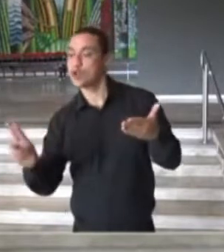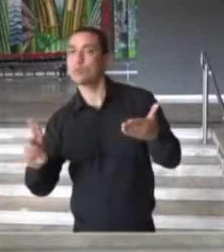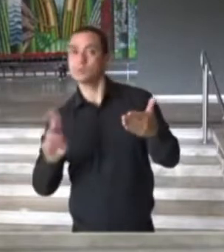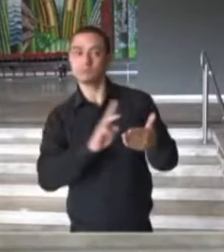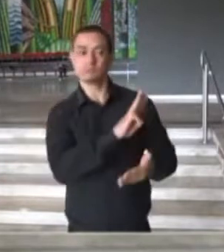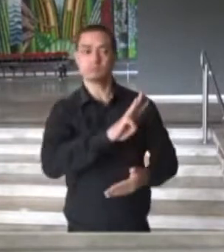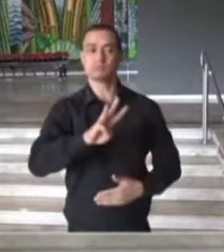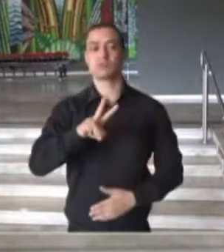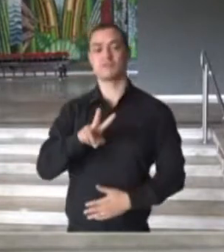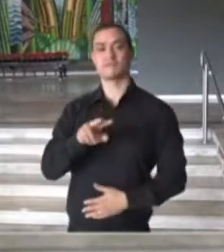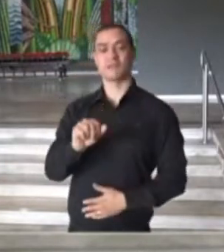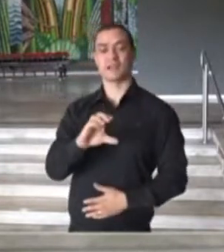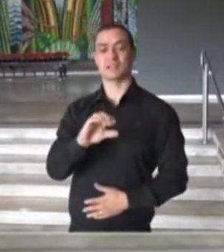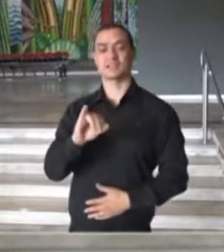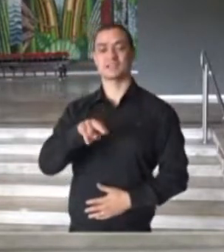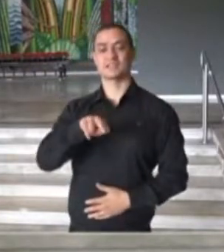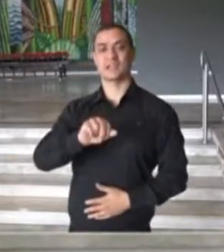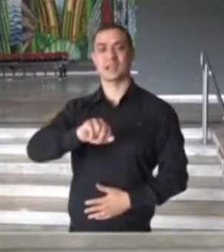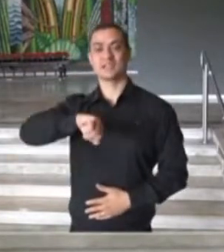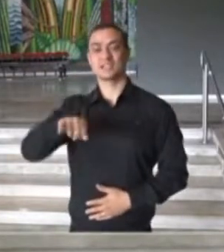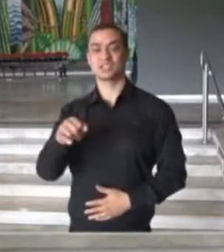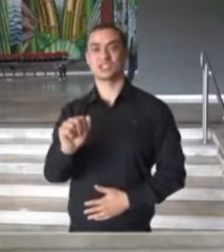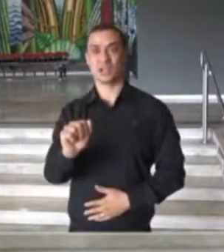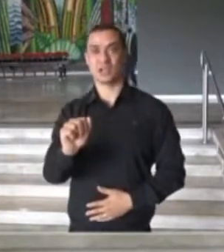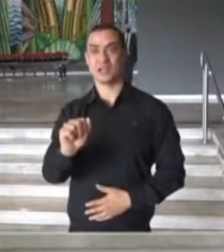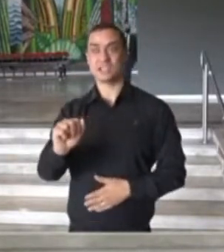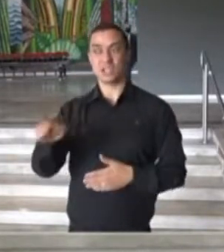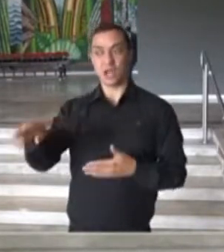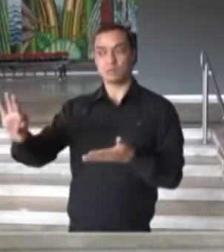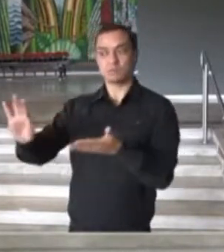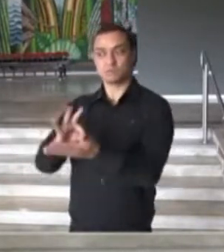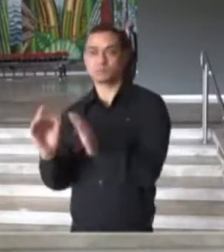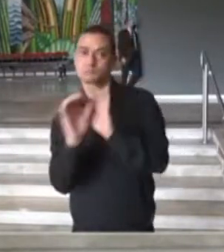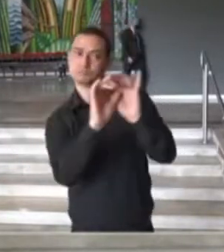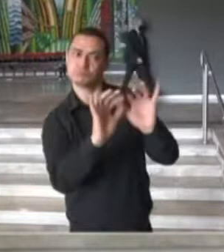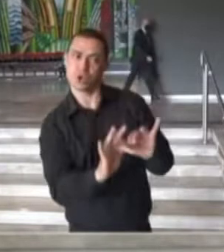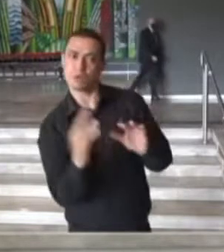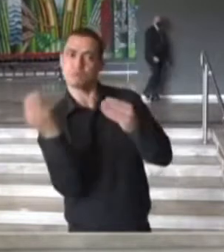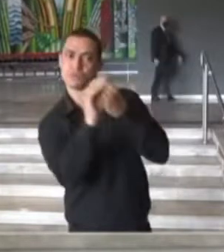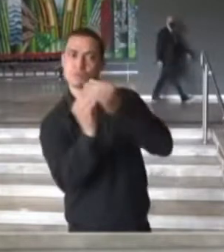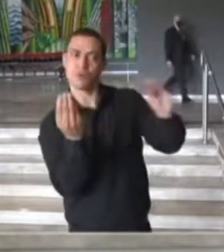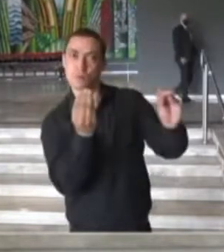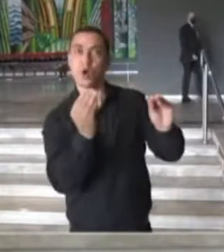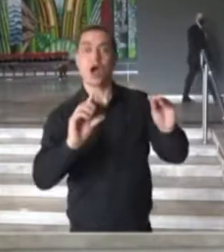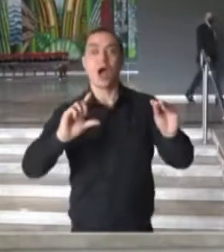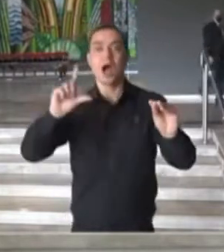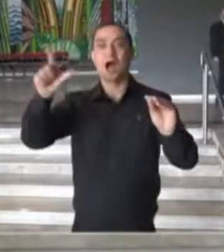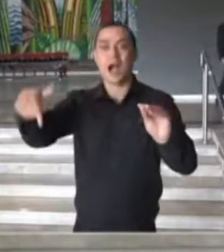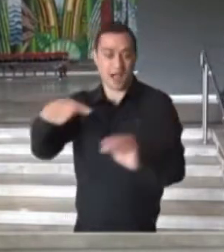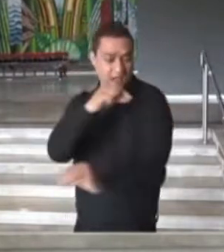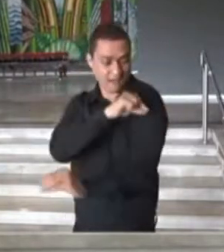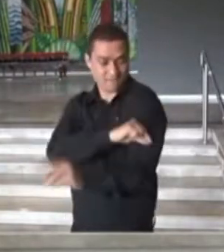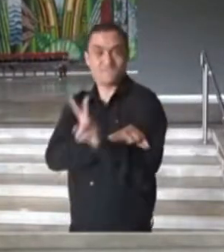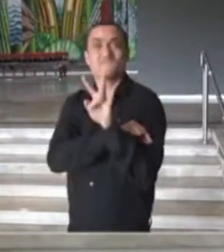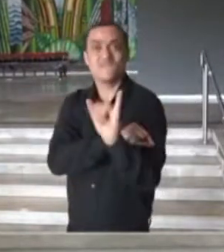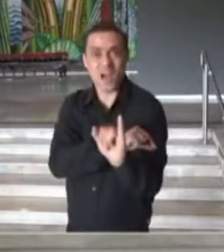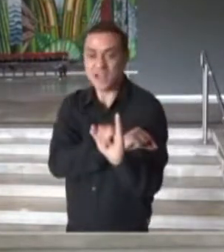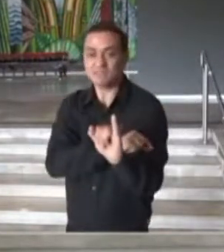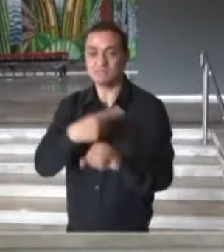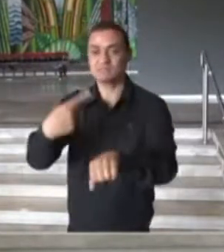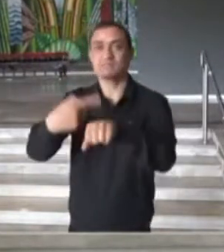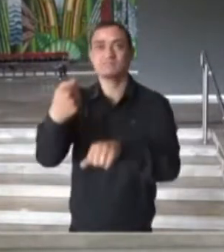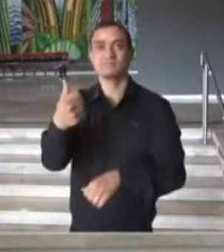São Paulo. O pré-cadastro agiliza o atendimento na hora da vacinação. Basta acessar o site do governo, o site é